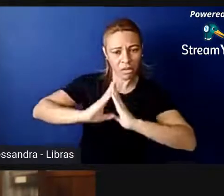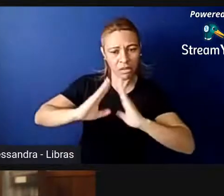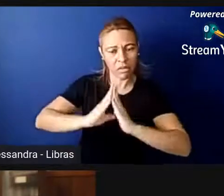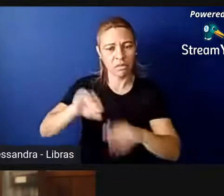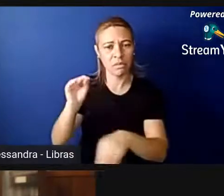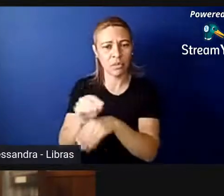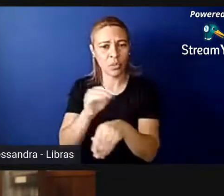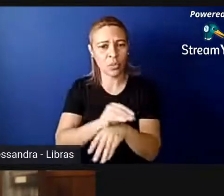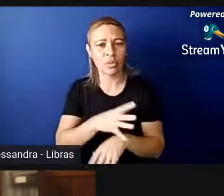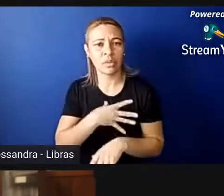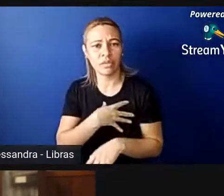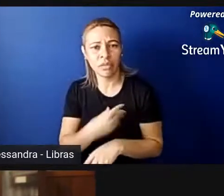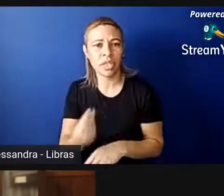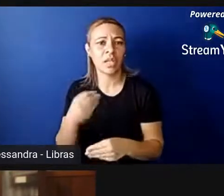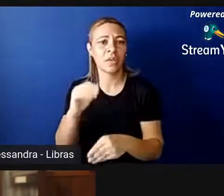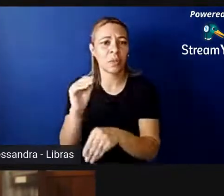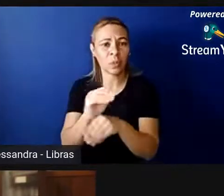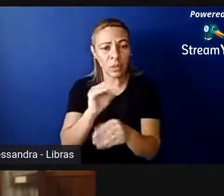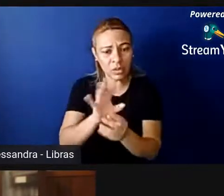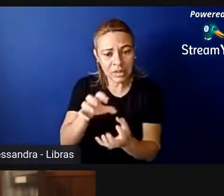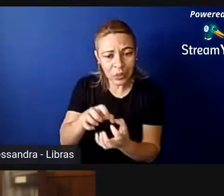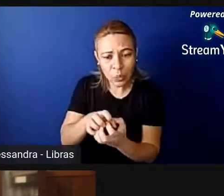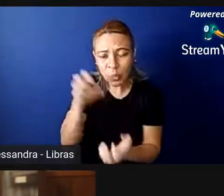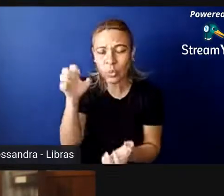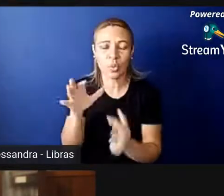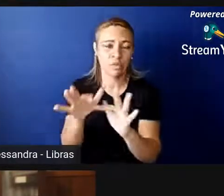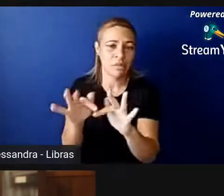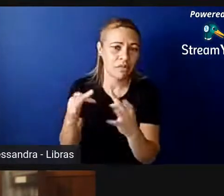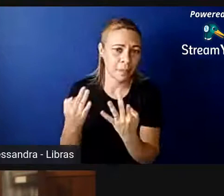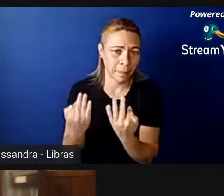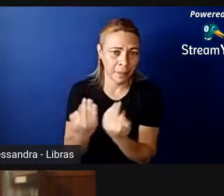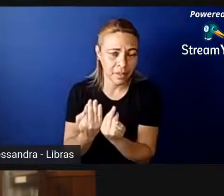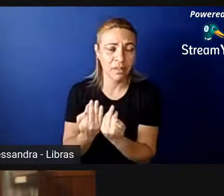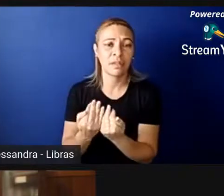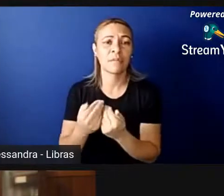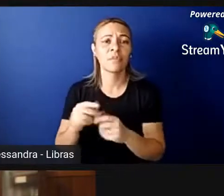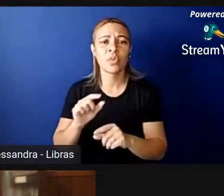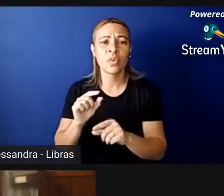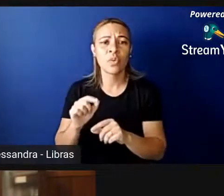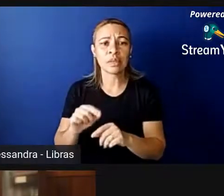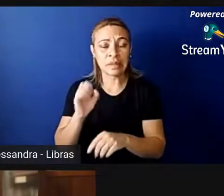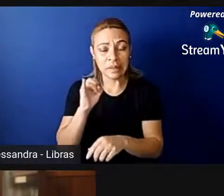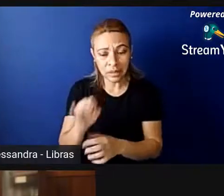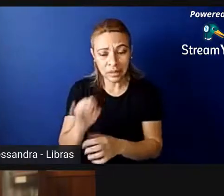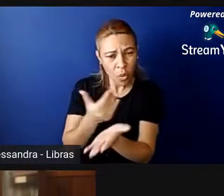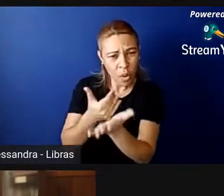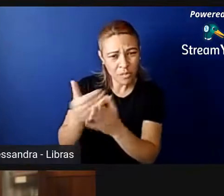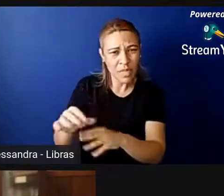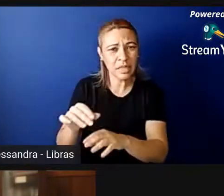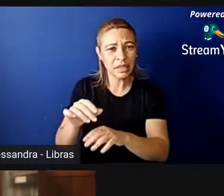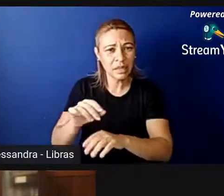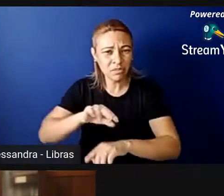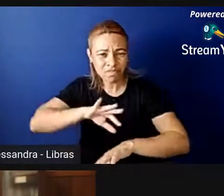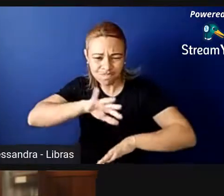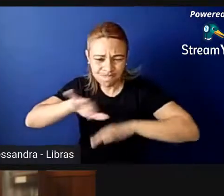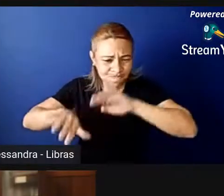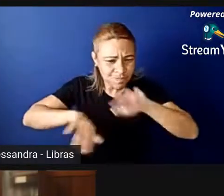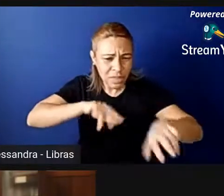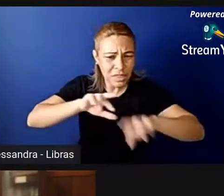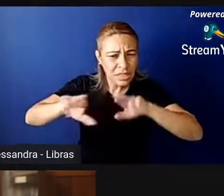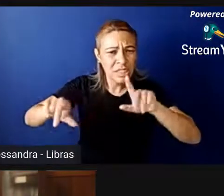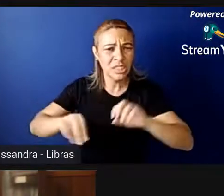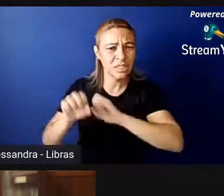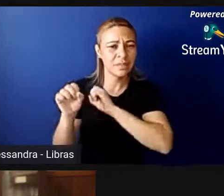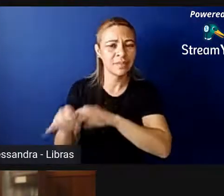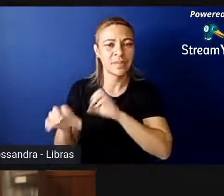filhos, cuidando dos idosos, da família. Então, se a gente começa a desvendar essas questões,